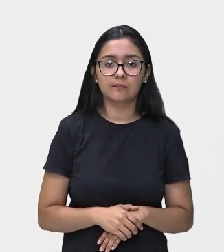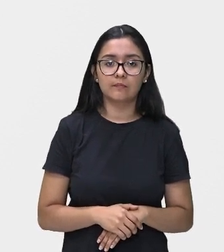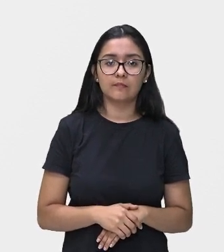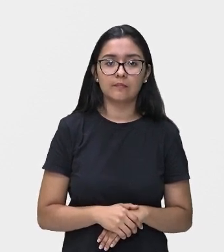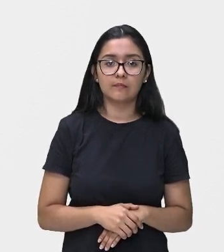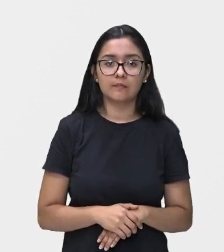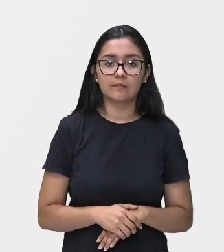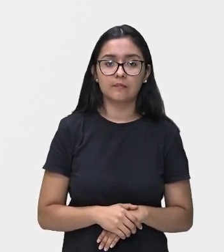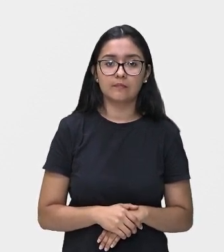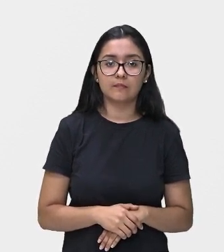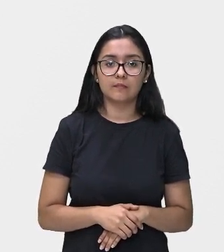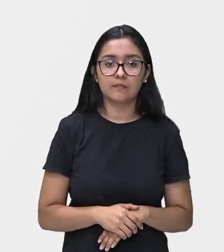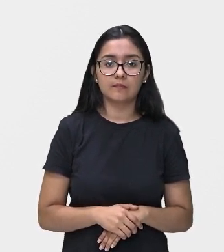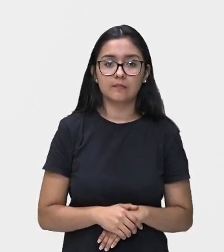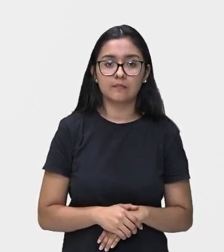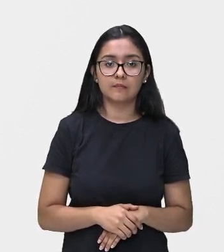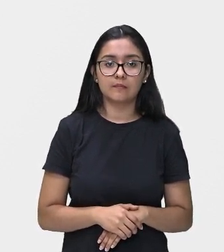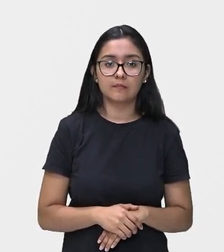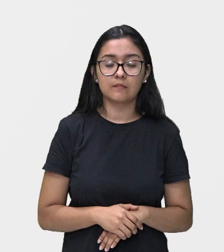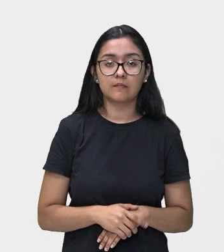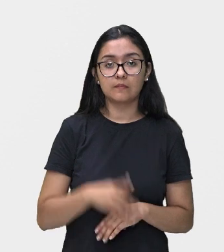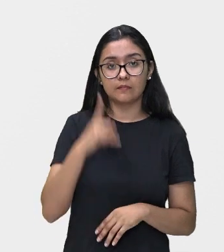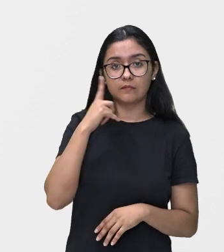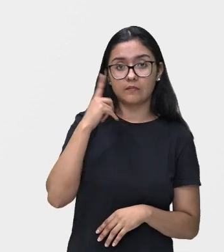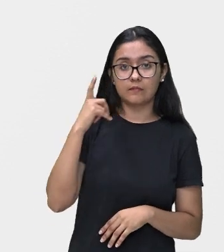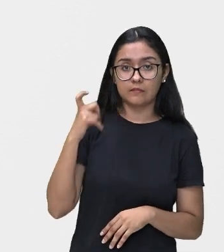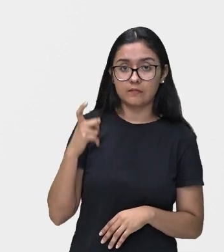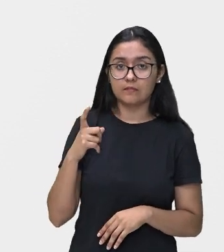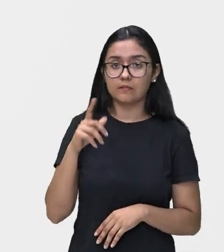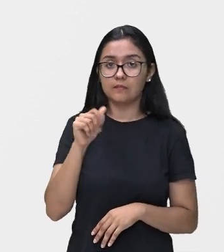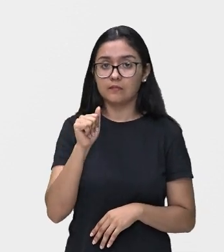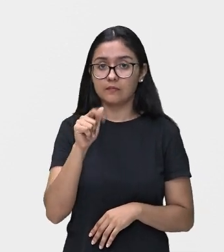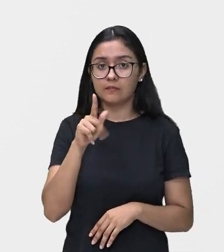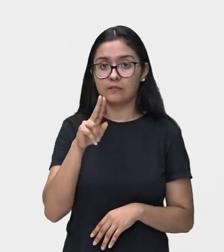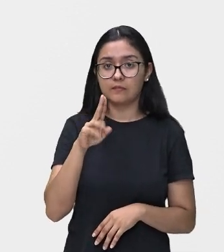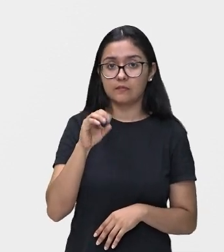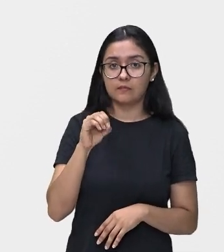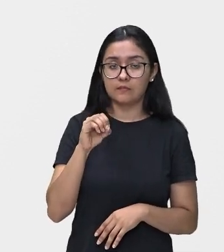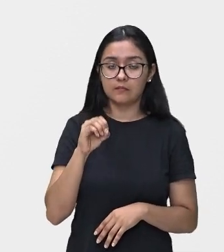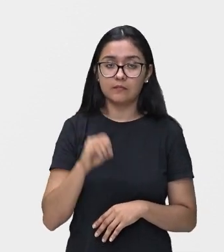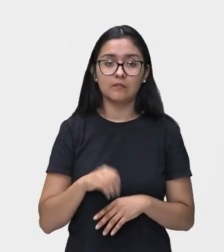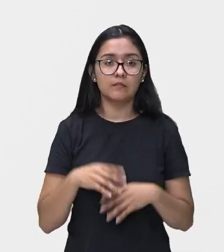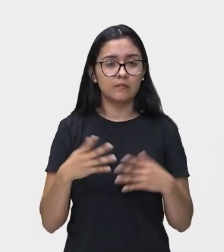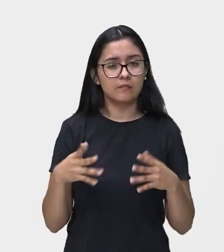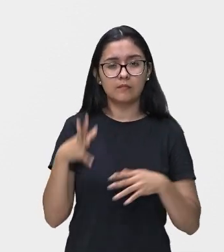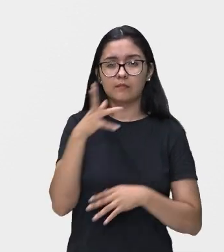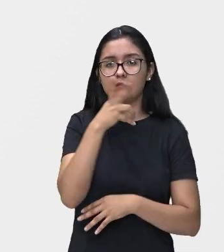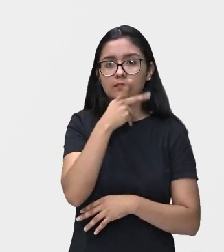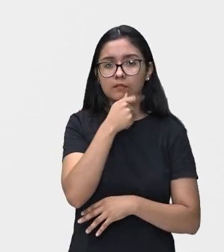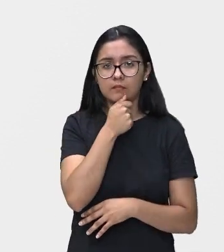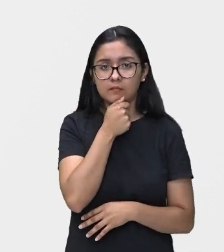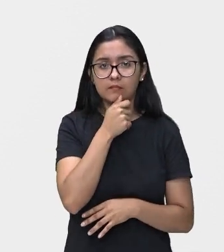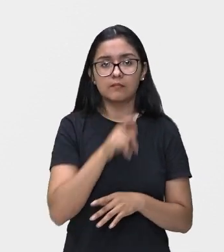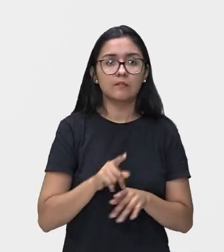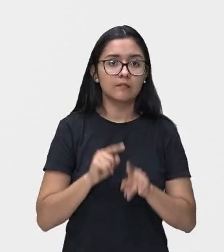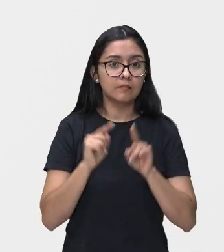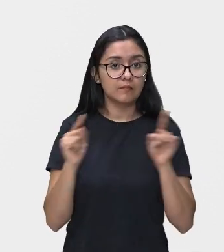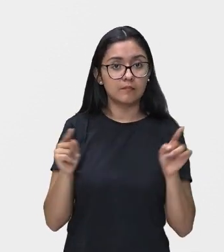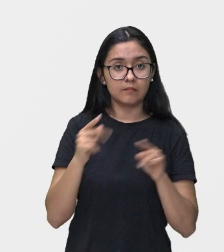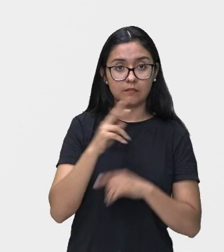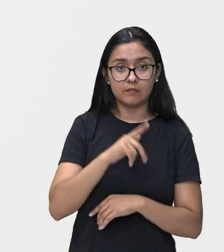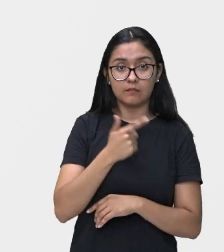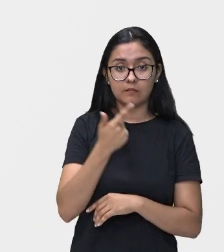ou seja, o som agudo, as ondas, a frequência é lenta, certo? Já no som